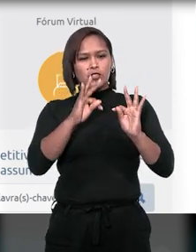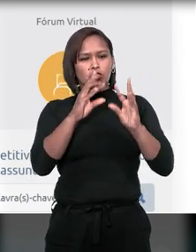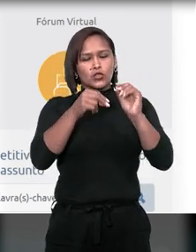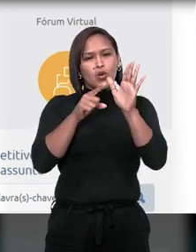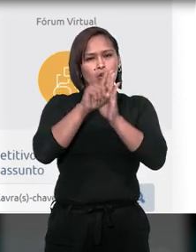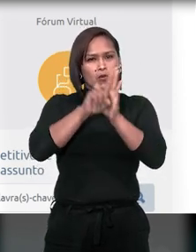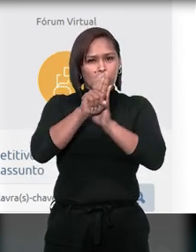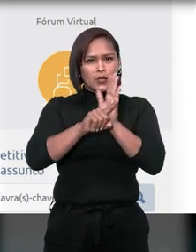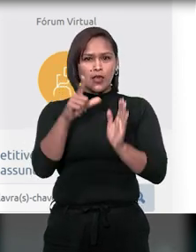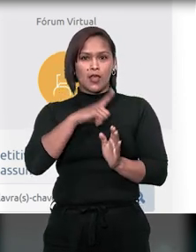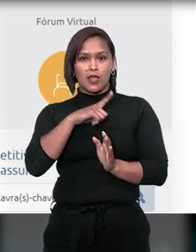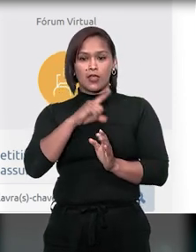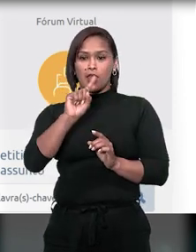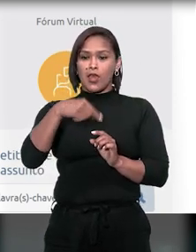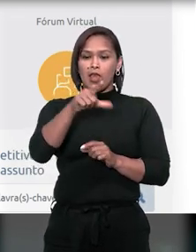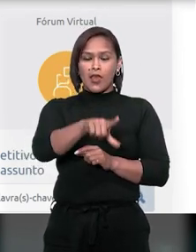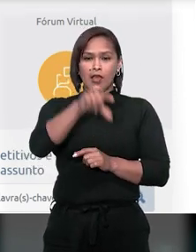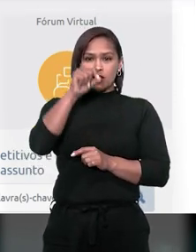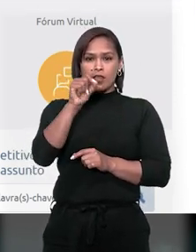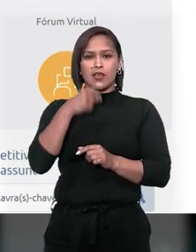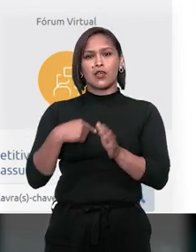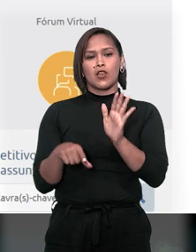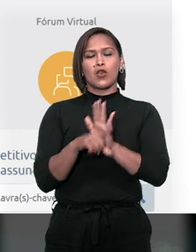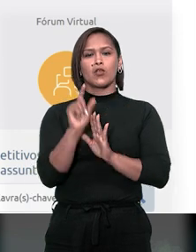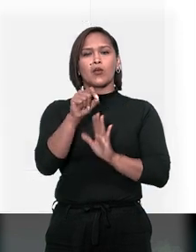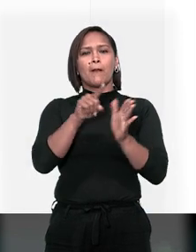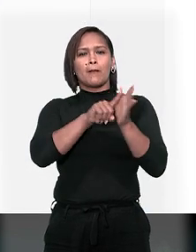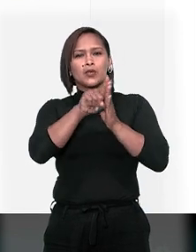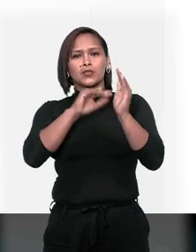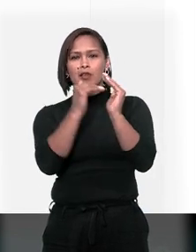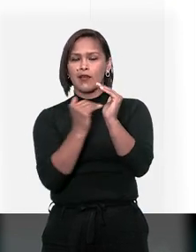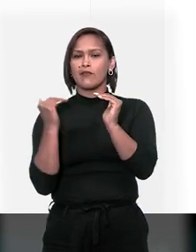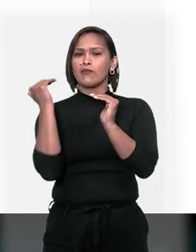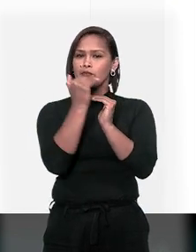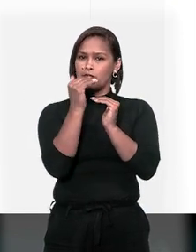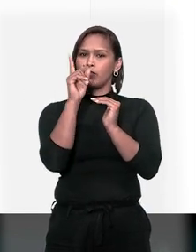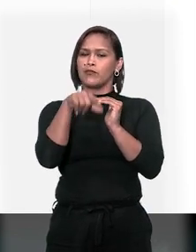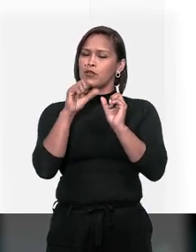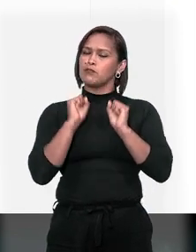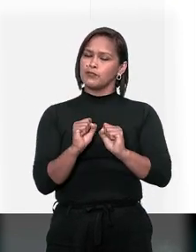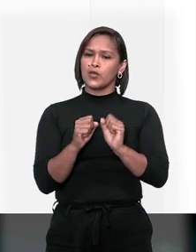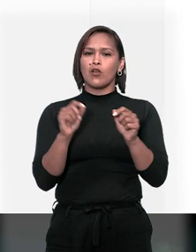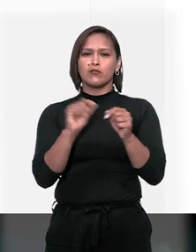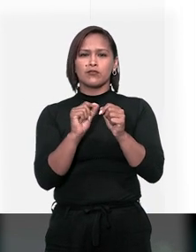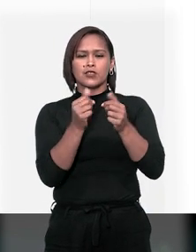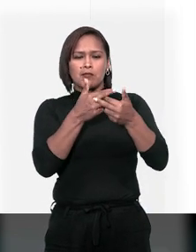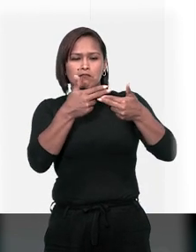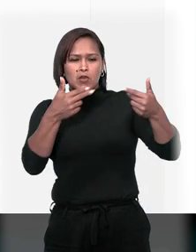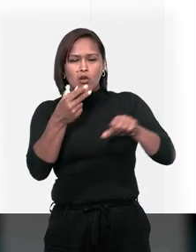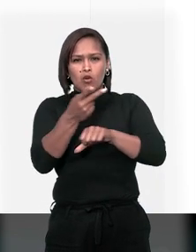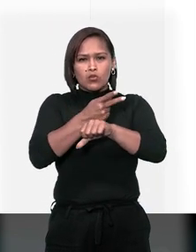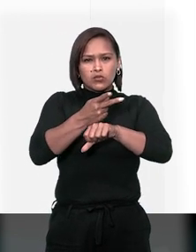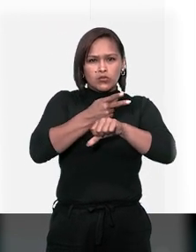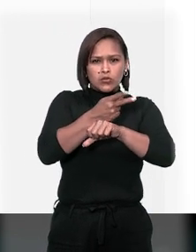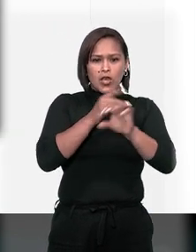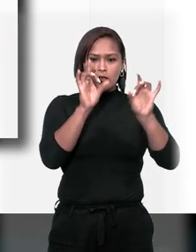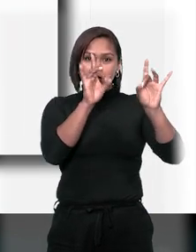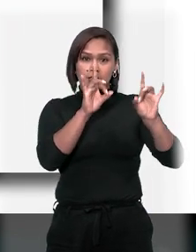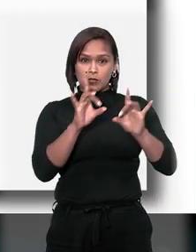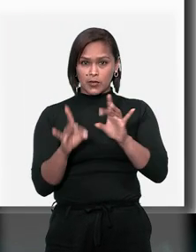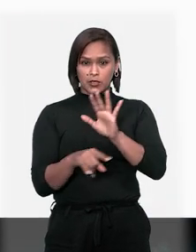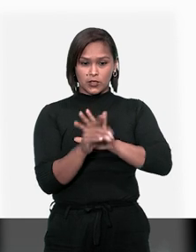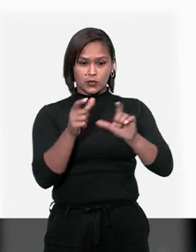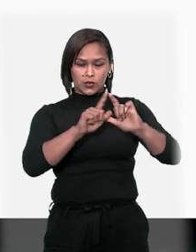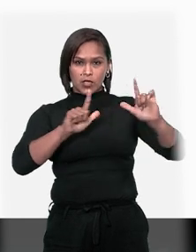operadores de pesquisa. E selecionando a opção Pesquisa Avançada, você realiza a busca por meio de campos